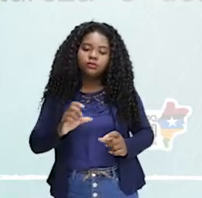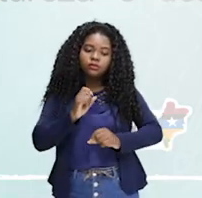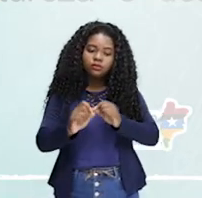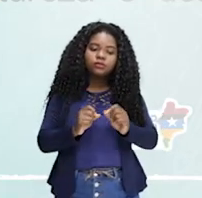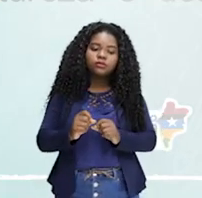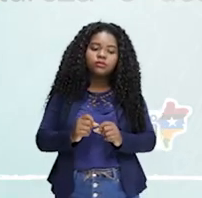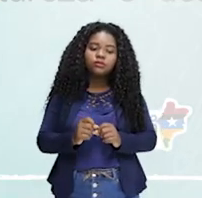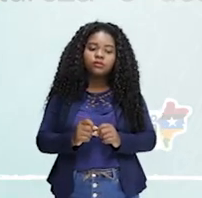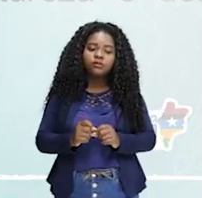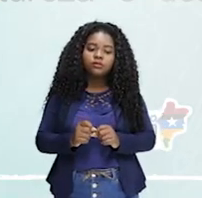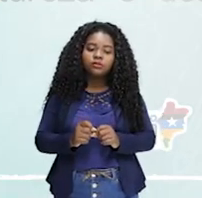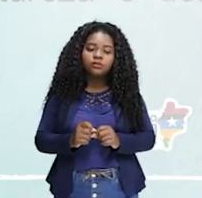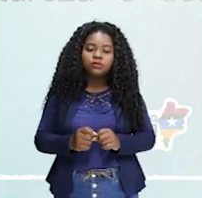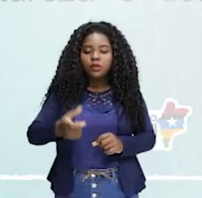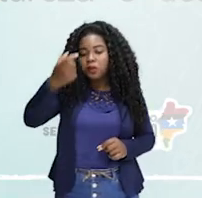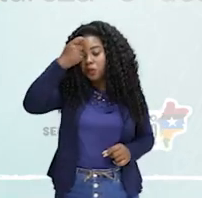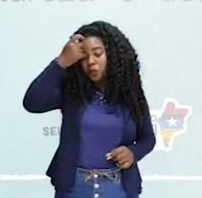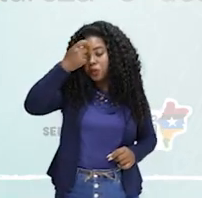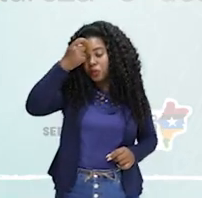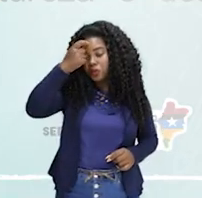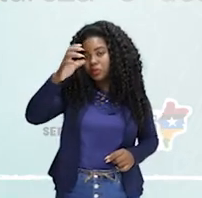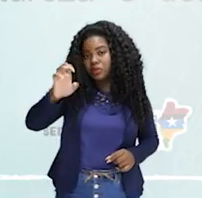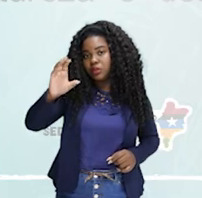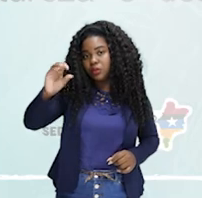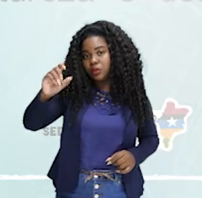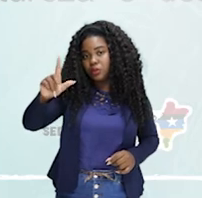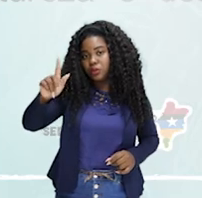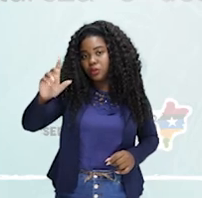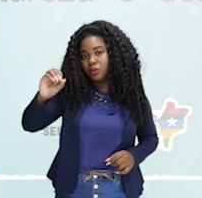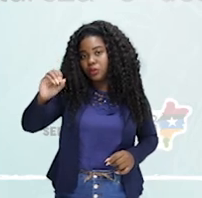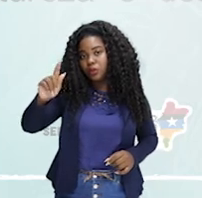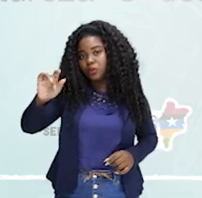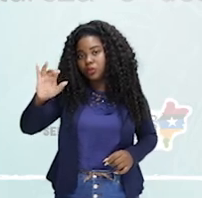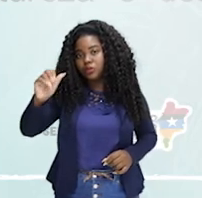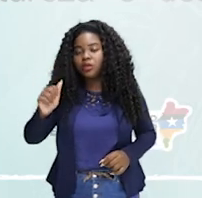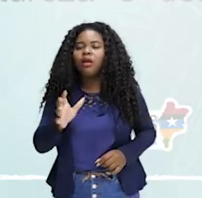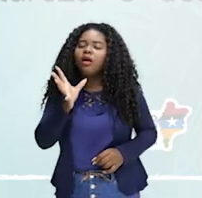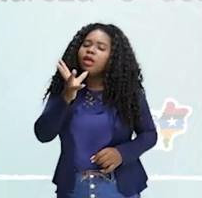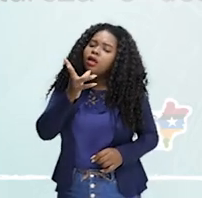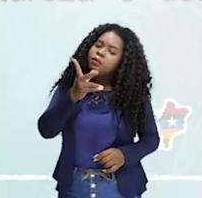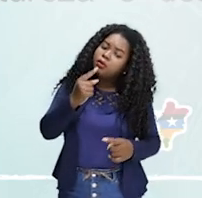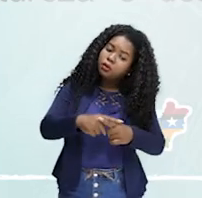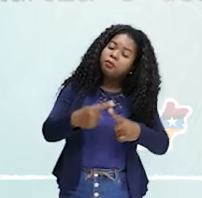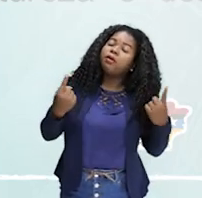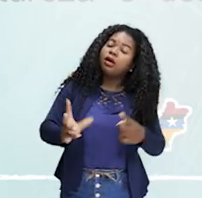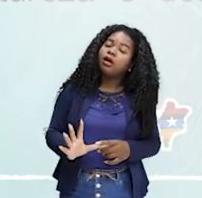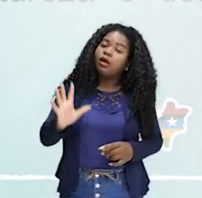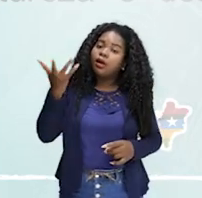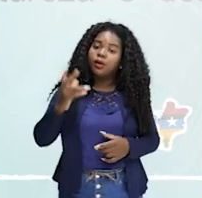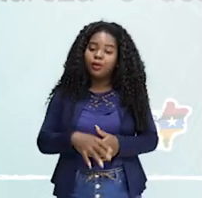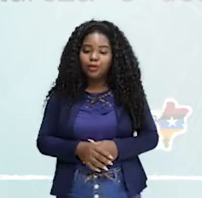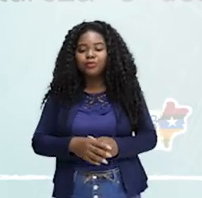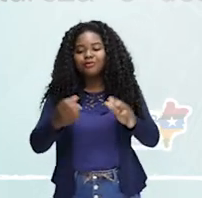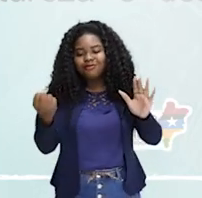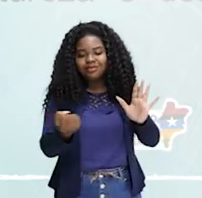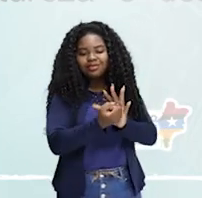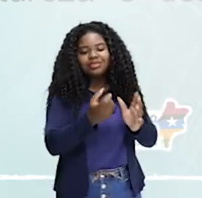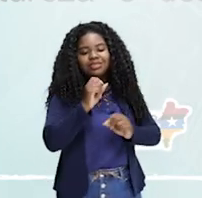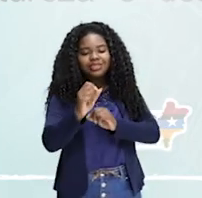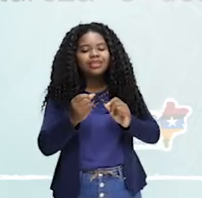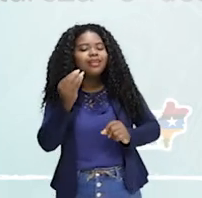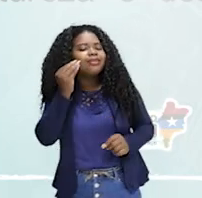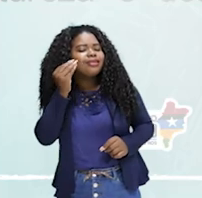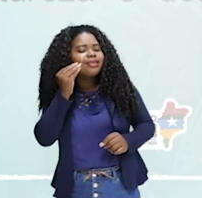o despertar da consciência ecológica. Despertor demorou para despertar, mas despertou. O que foi marcado pela tentativa de muitos